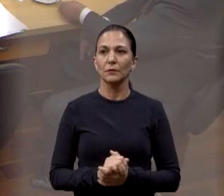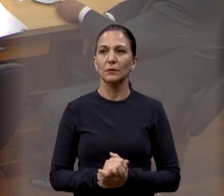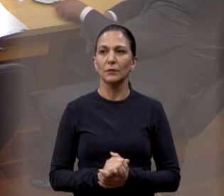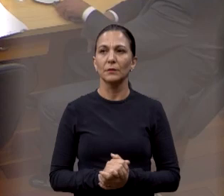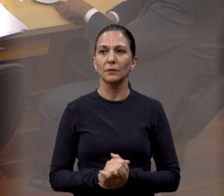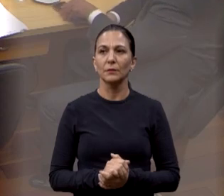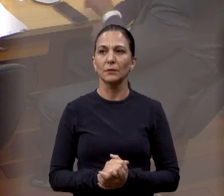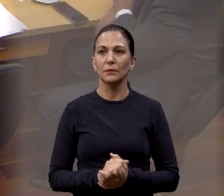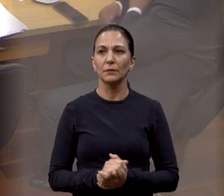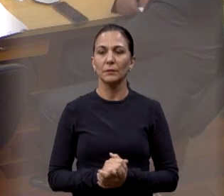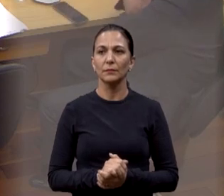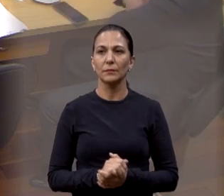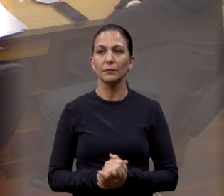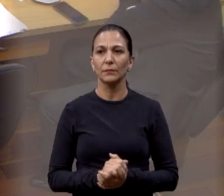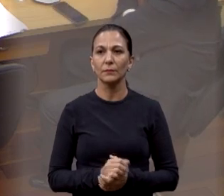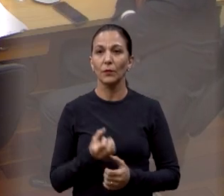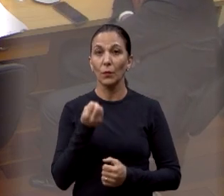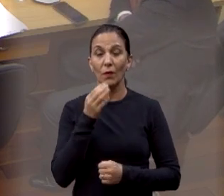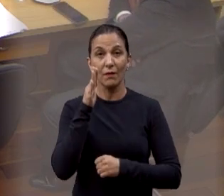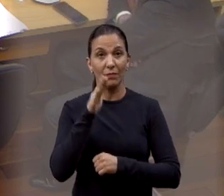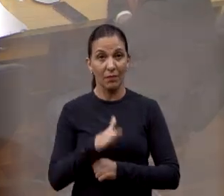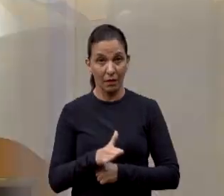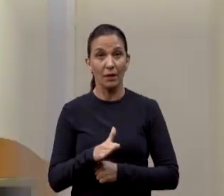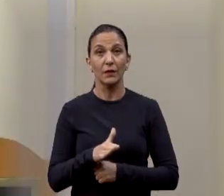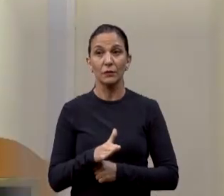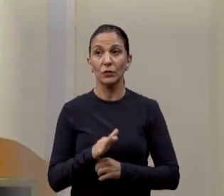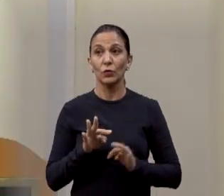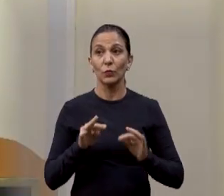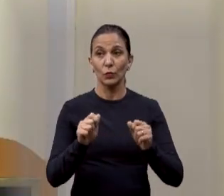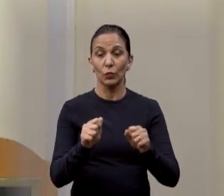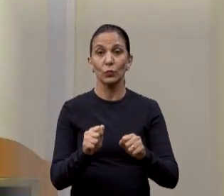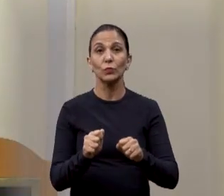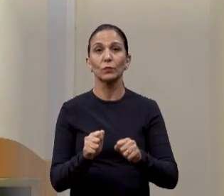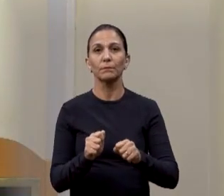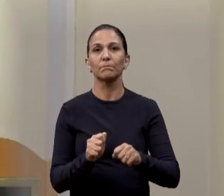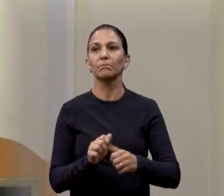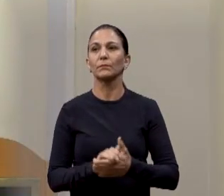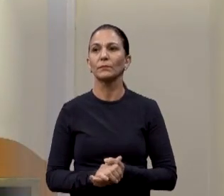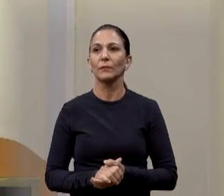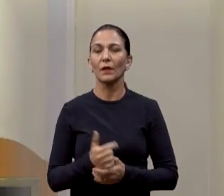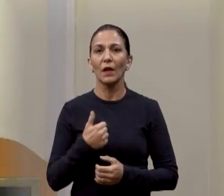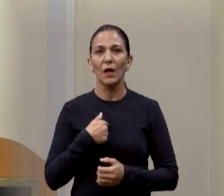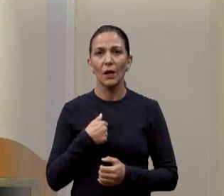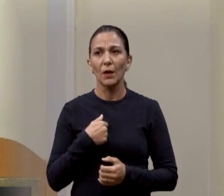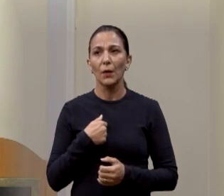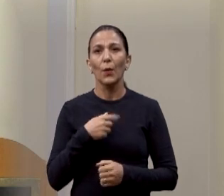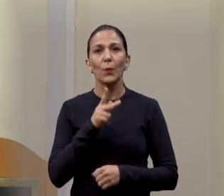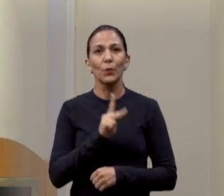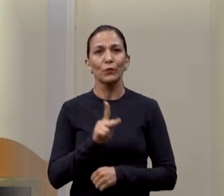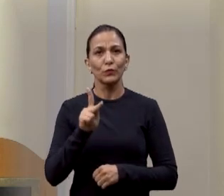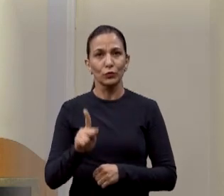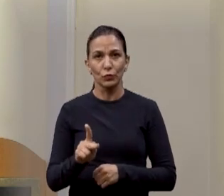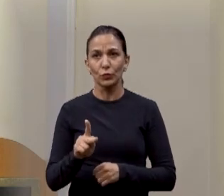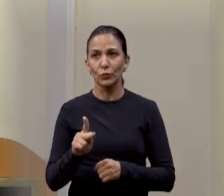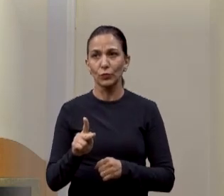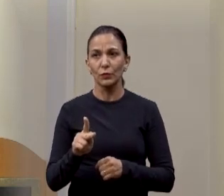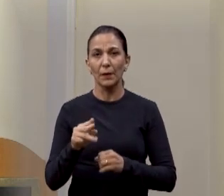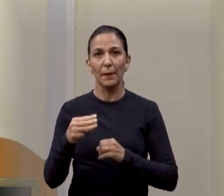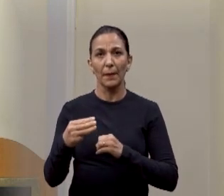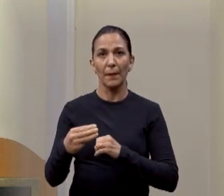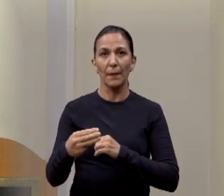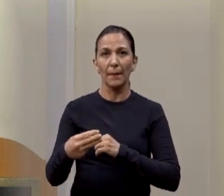Muito boa tarde a todos, eu vou ser bem direto para não me faltar tempo hoje. Acabei de receber de uma professora a seguinte